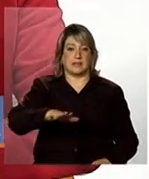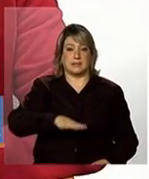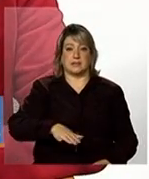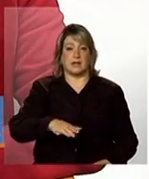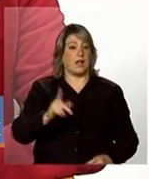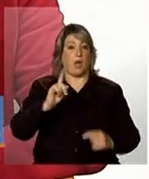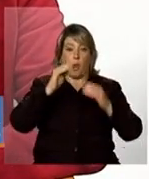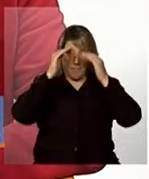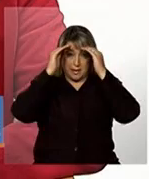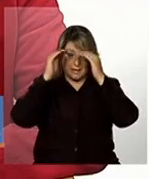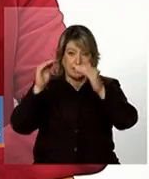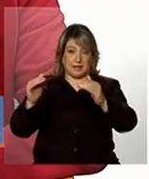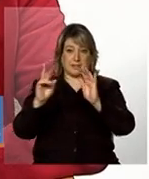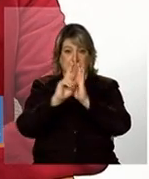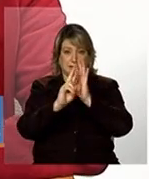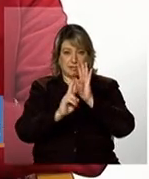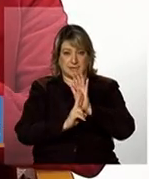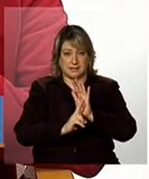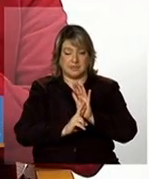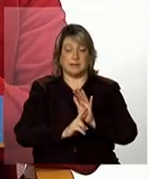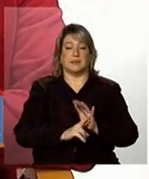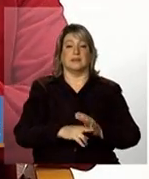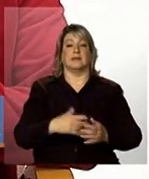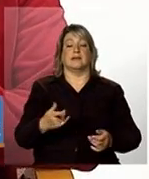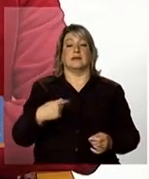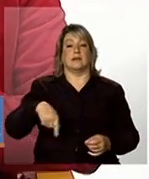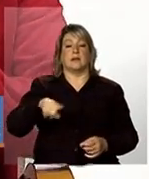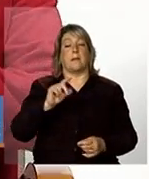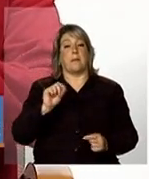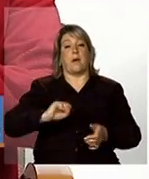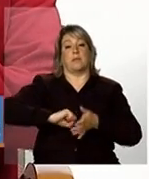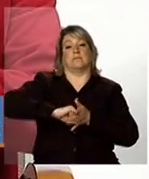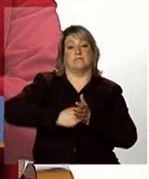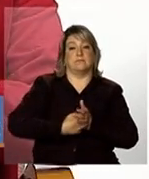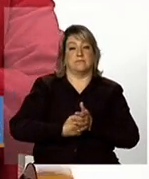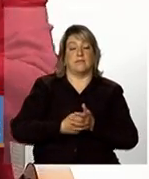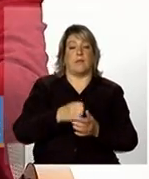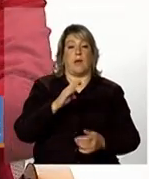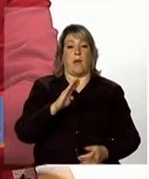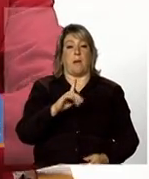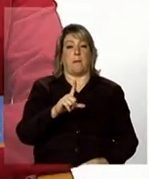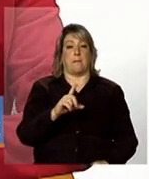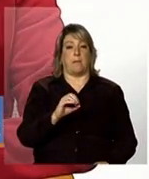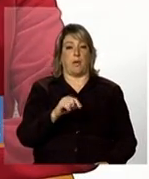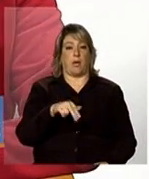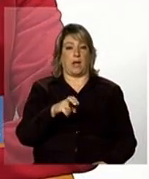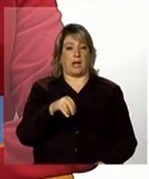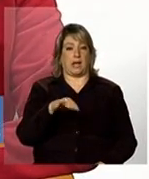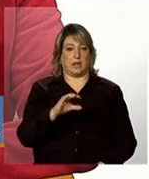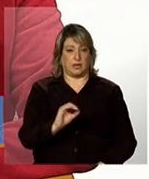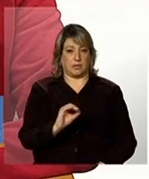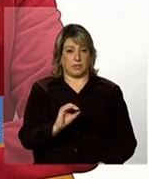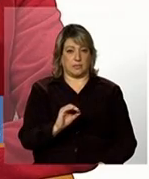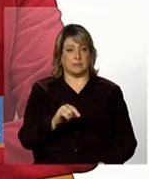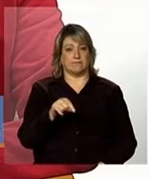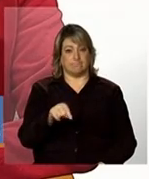sendo acompanhada pelos serviços socioassistenciais pode bloquear pode interromper esse efeito que incide sobre o benefício ou seja